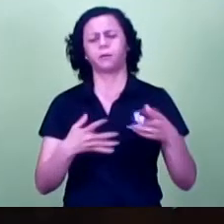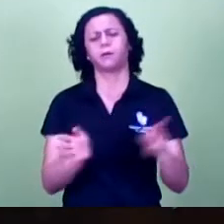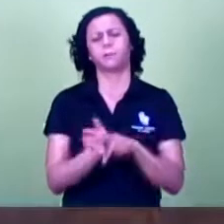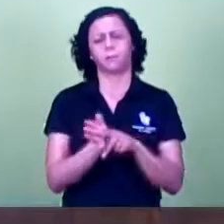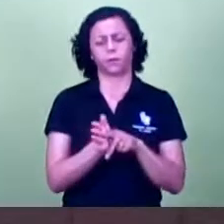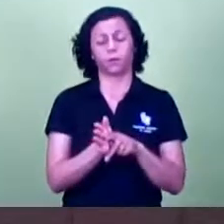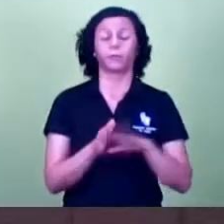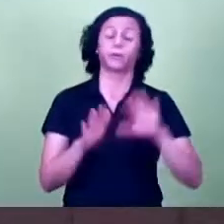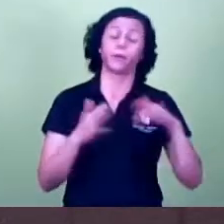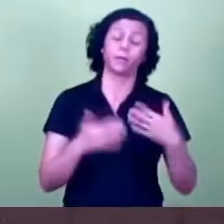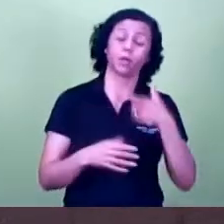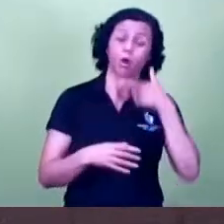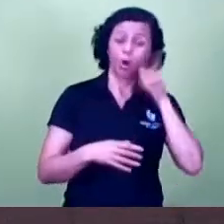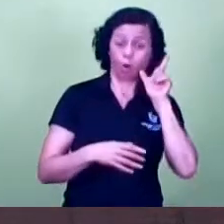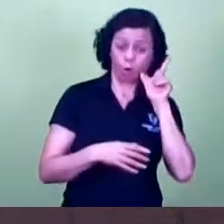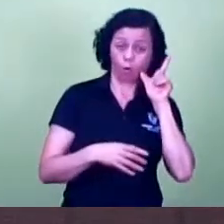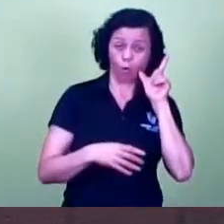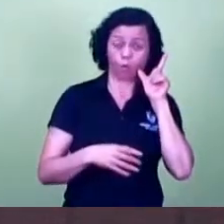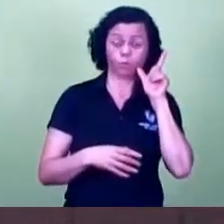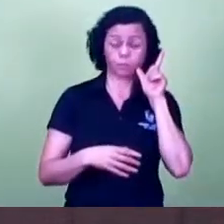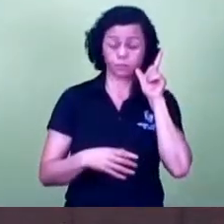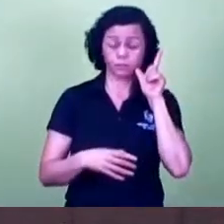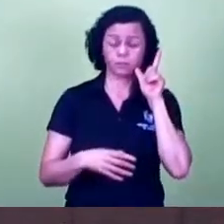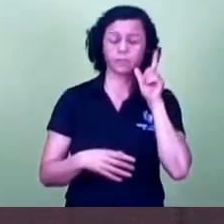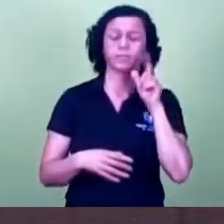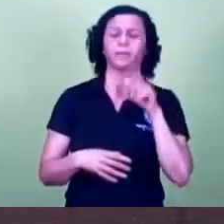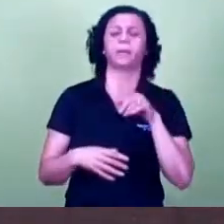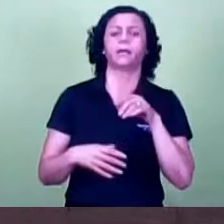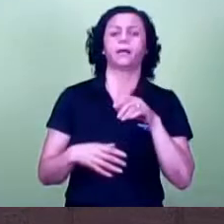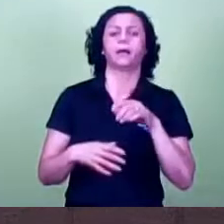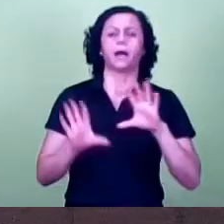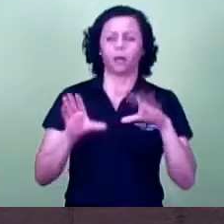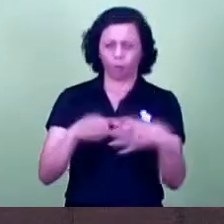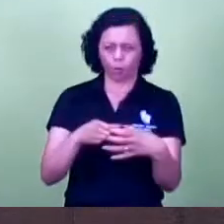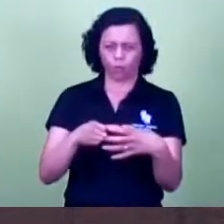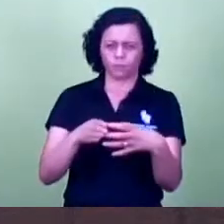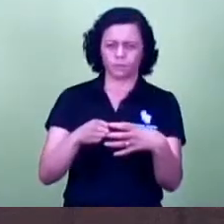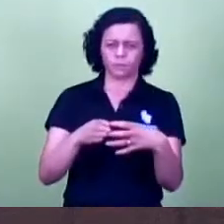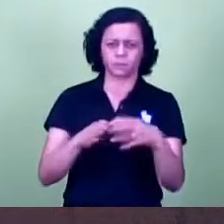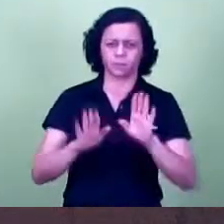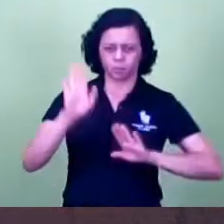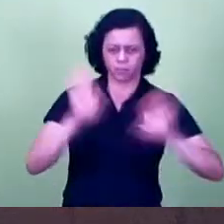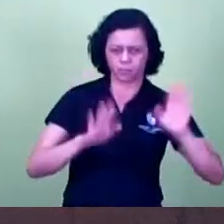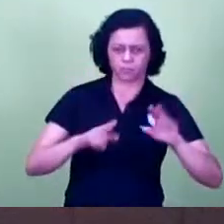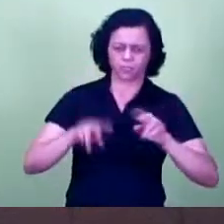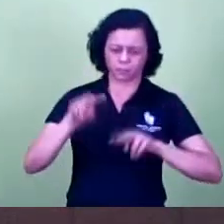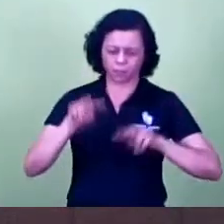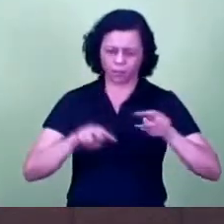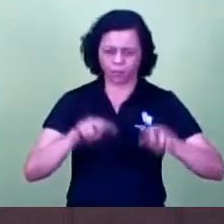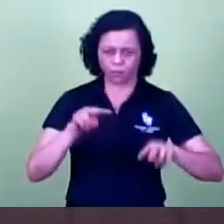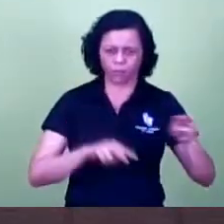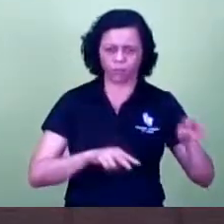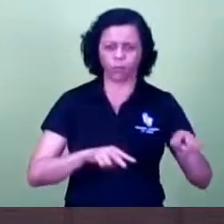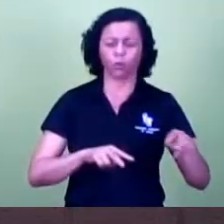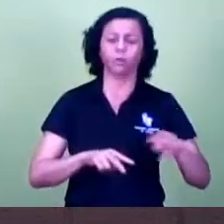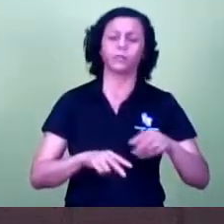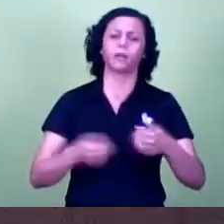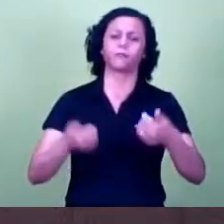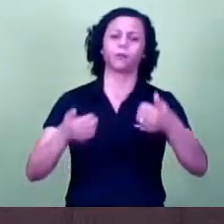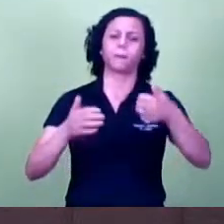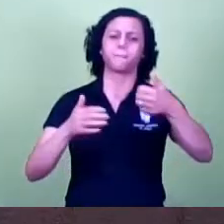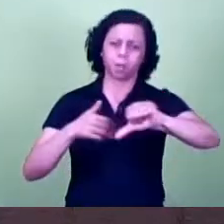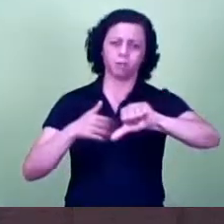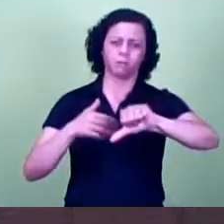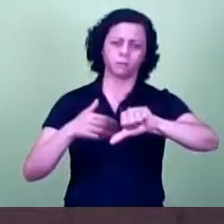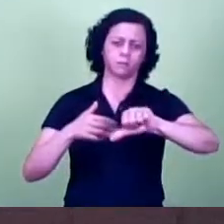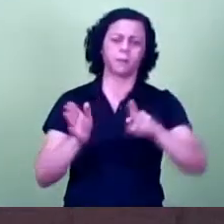permanente de licitação fez a análise se a empresa foi reprovada para assumir as UPAs né ela havia ganho no menor preço as